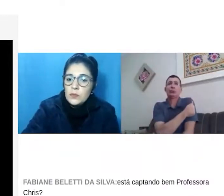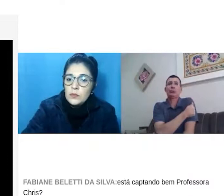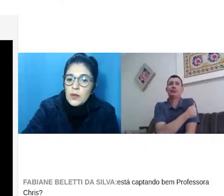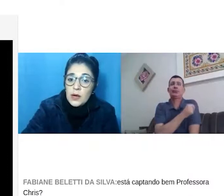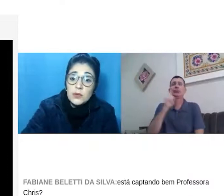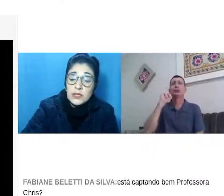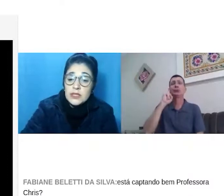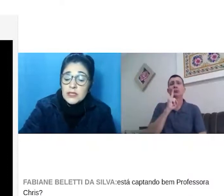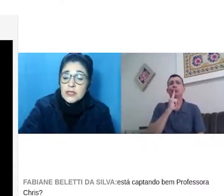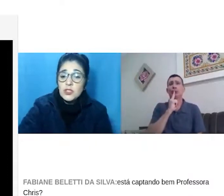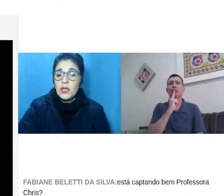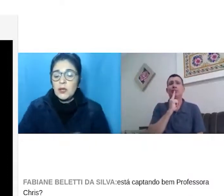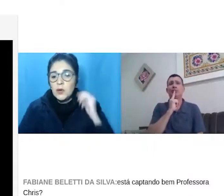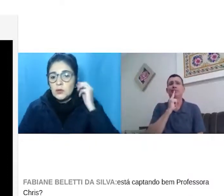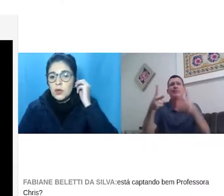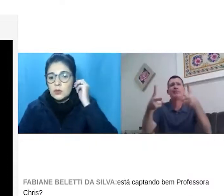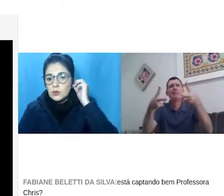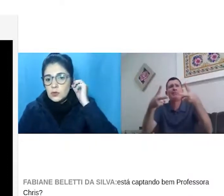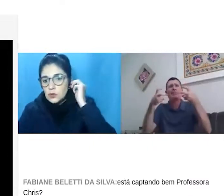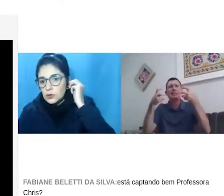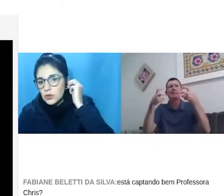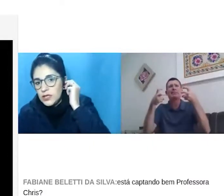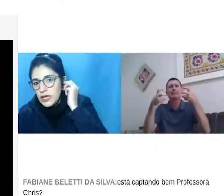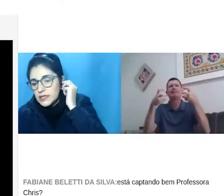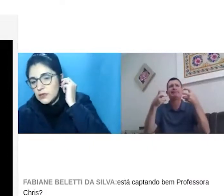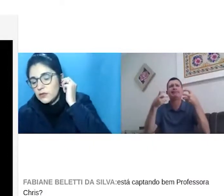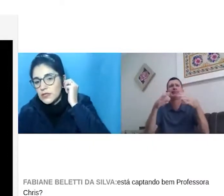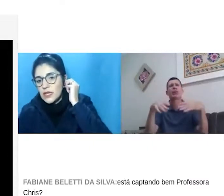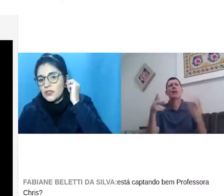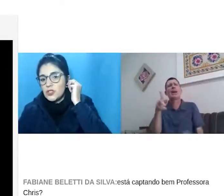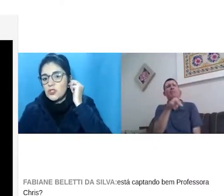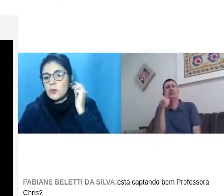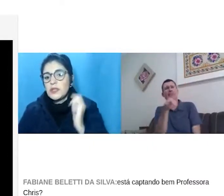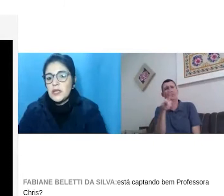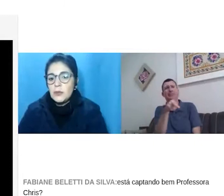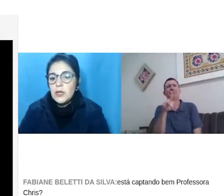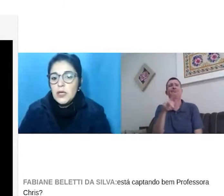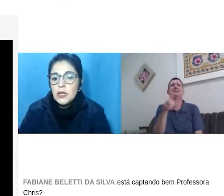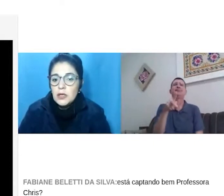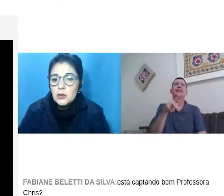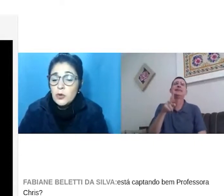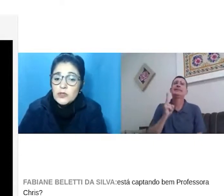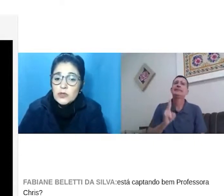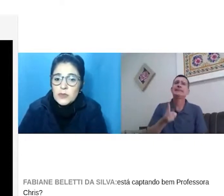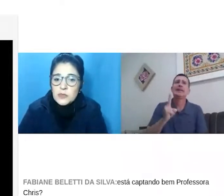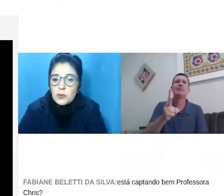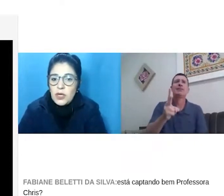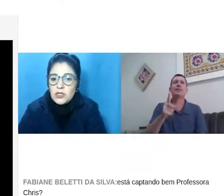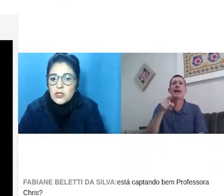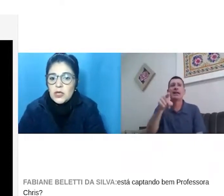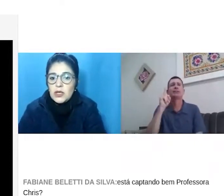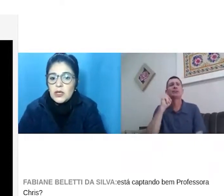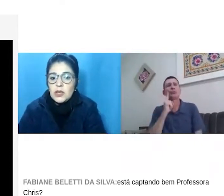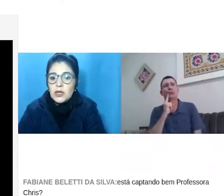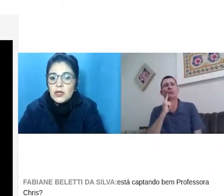Então, algo interessante é que quando um aluno surdo ingressa na universidade, a gente percebe que o professor, principalmente,